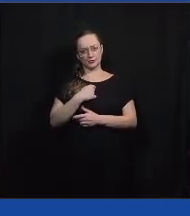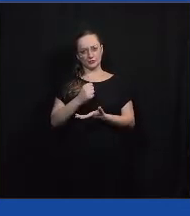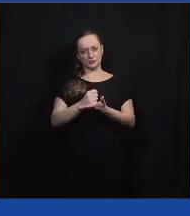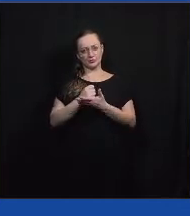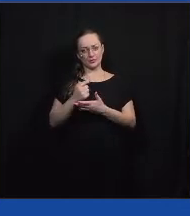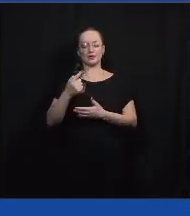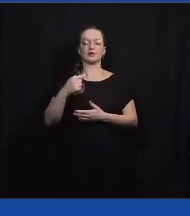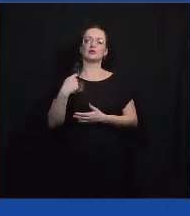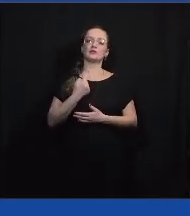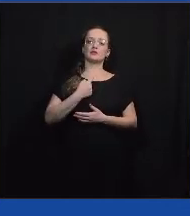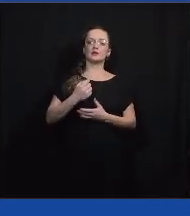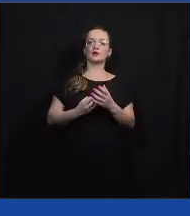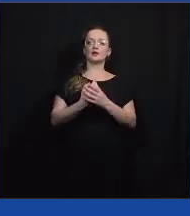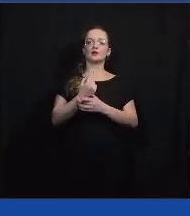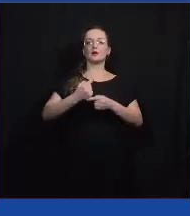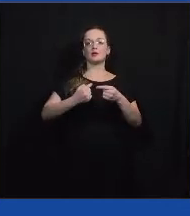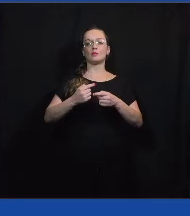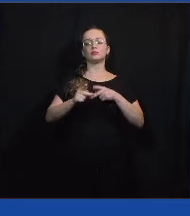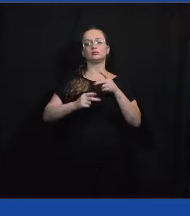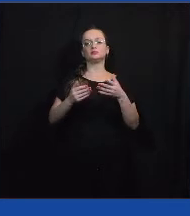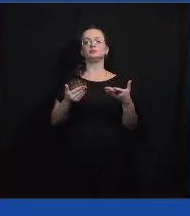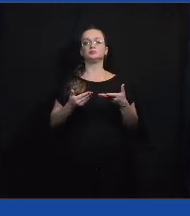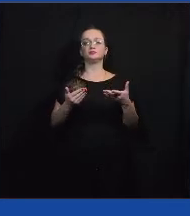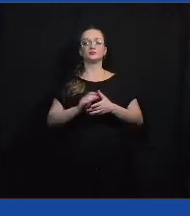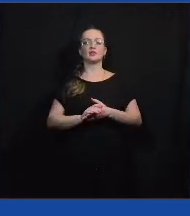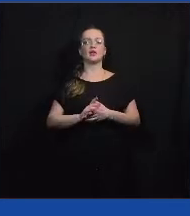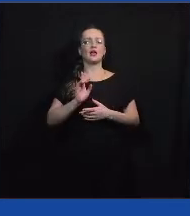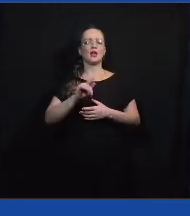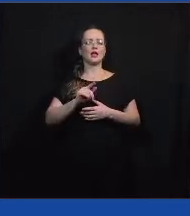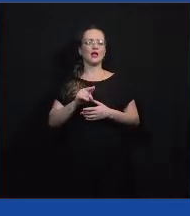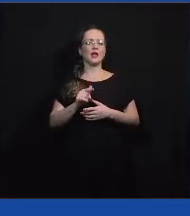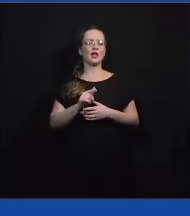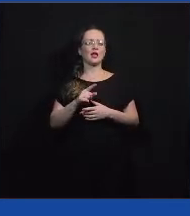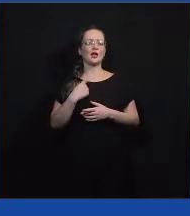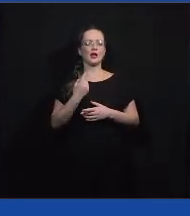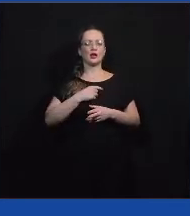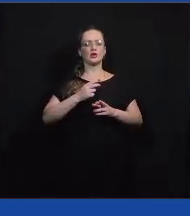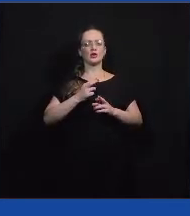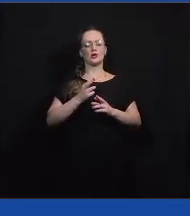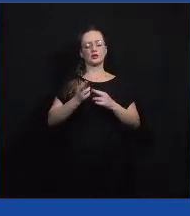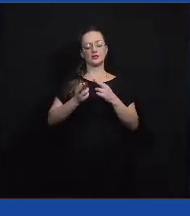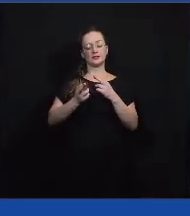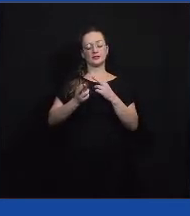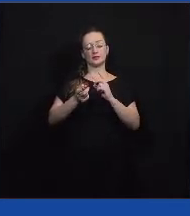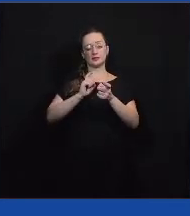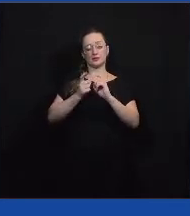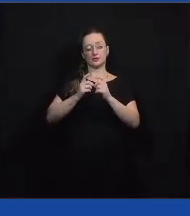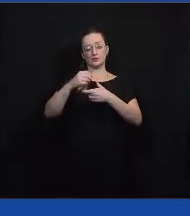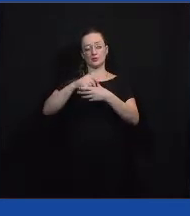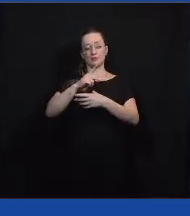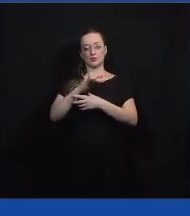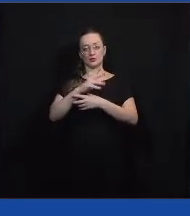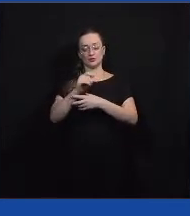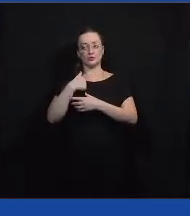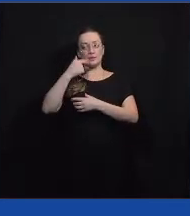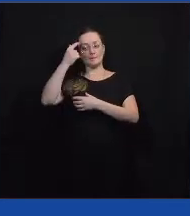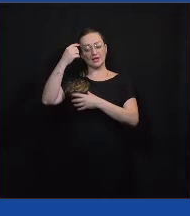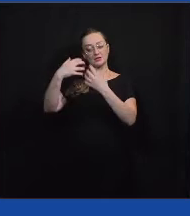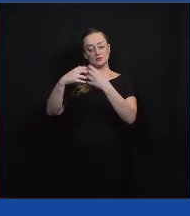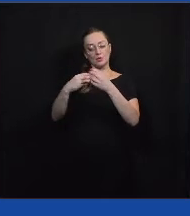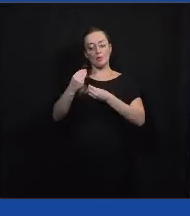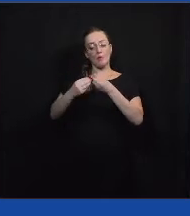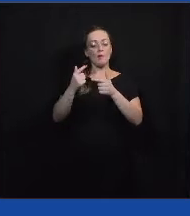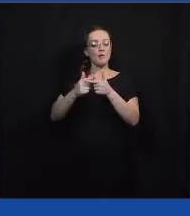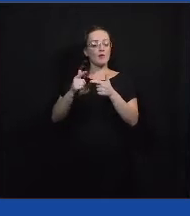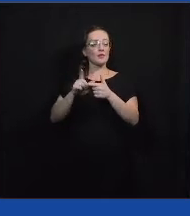criar essa política pública hoje, geralmente, nas nossas reuniões com Politize, a gente pensa com as pessoas quais problemas públicos